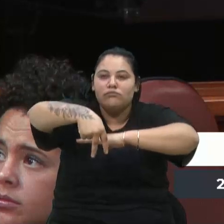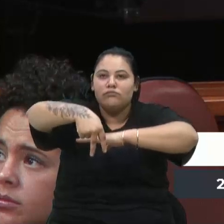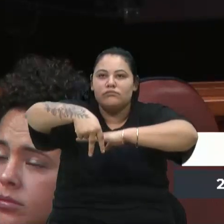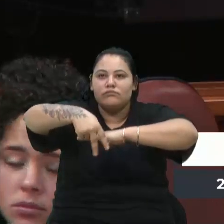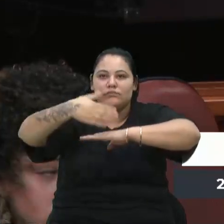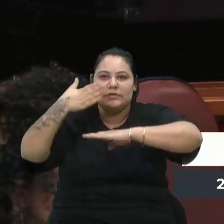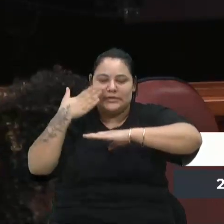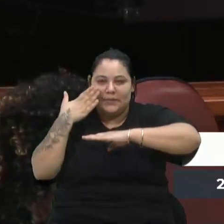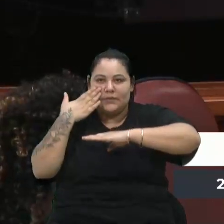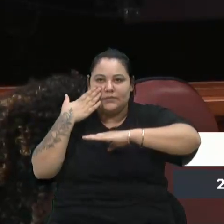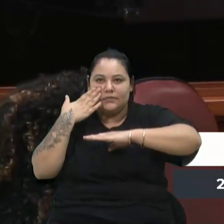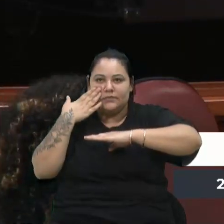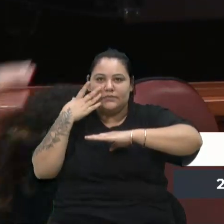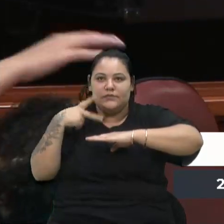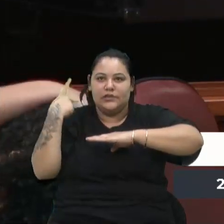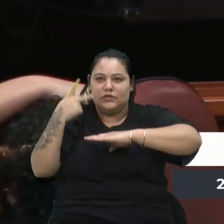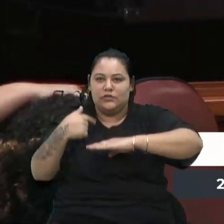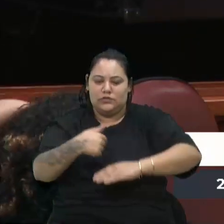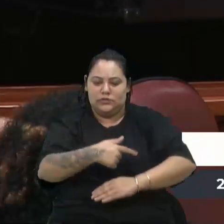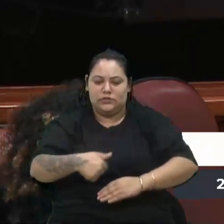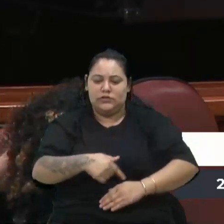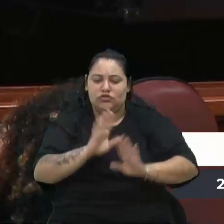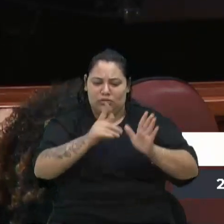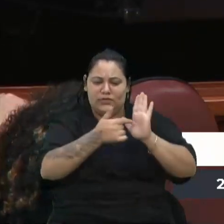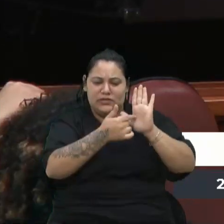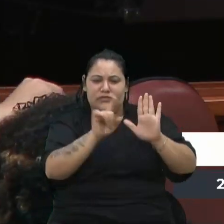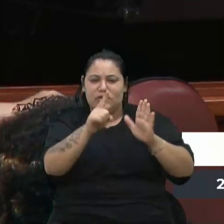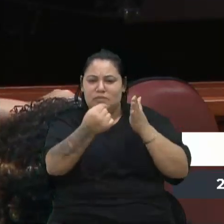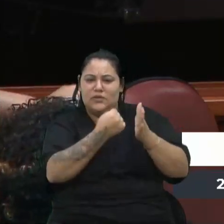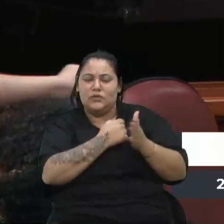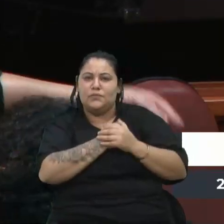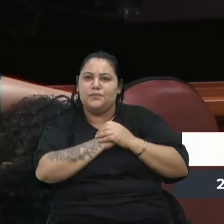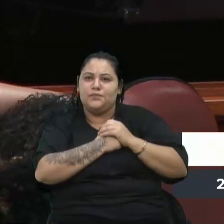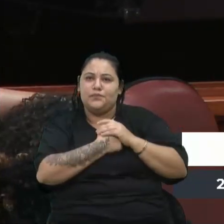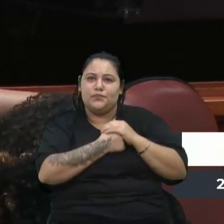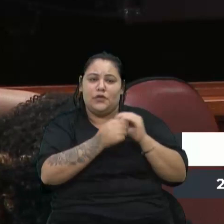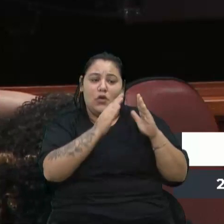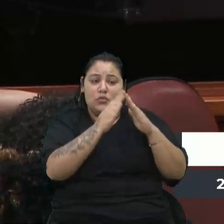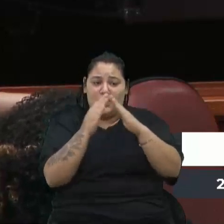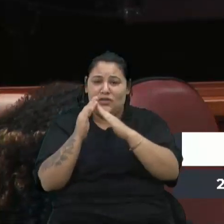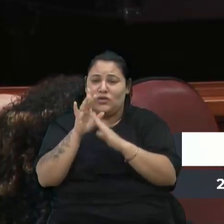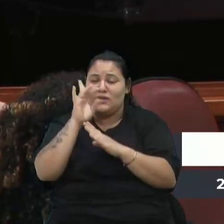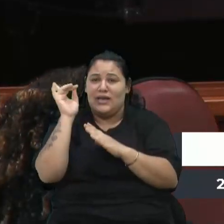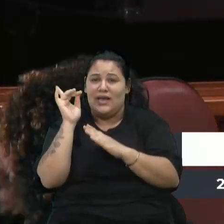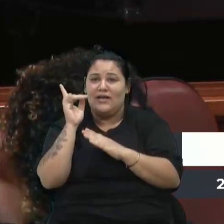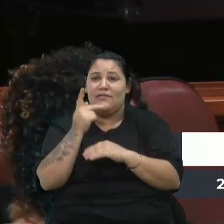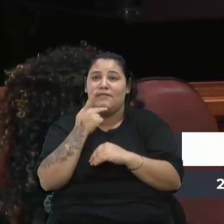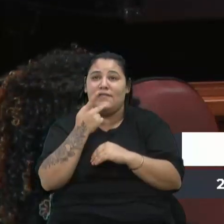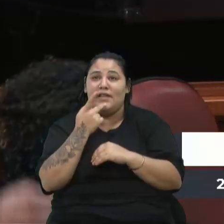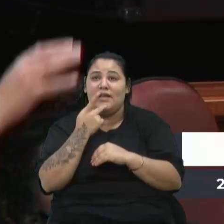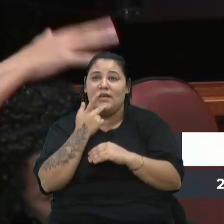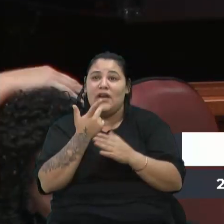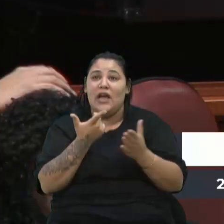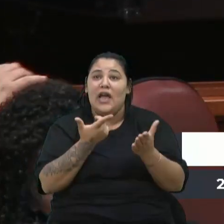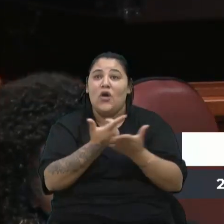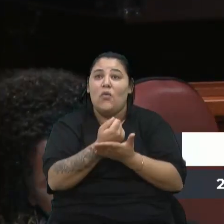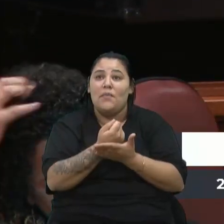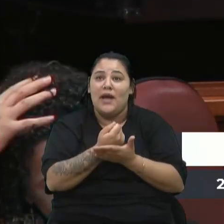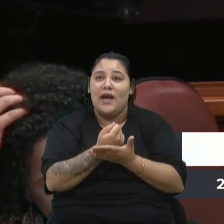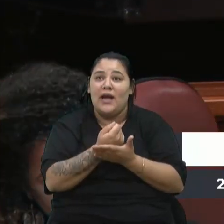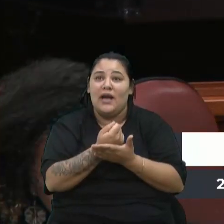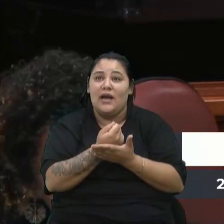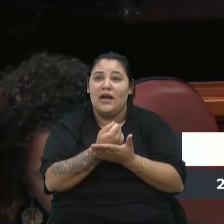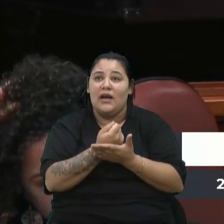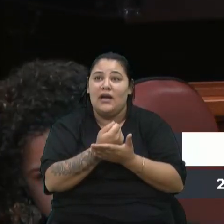isso, apresentei, senhor já até me questionou. Os moradores lá da Chapa se disponibilizaram a comprar saco de cimento